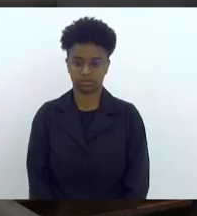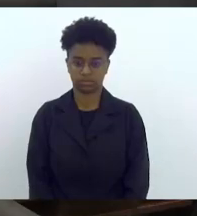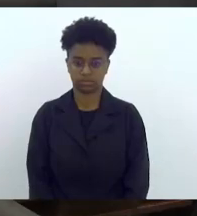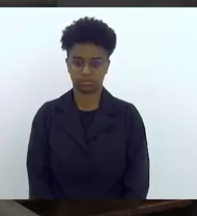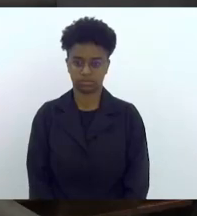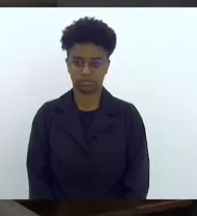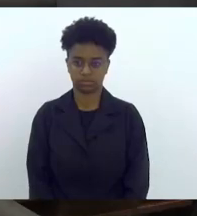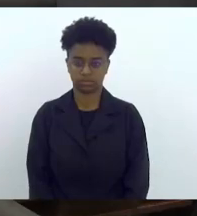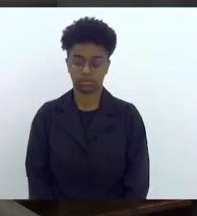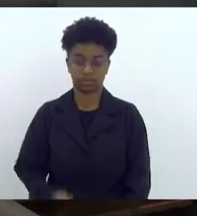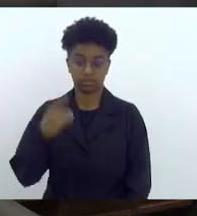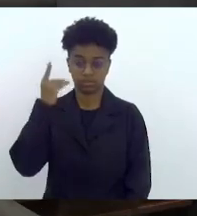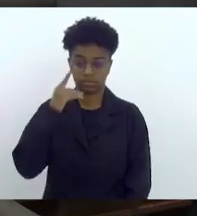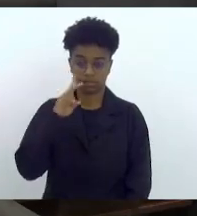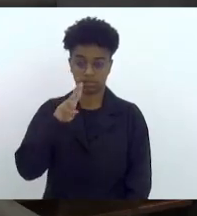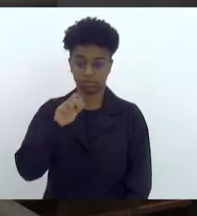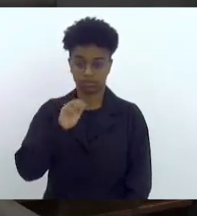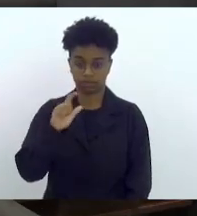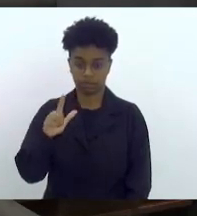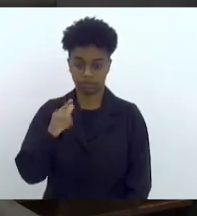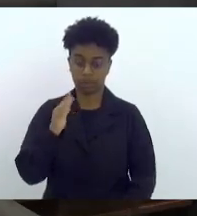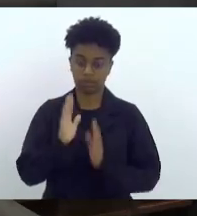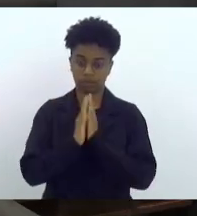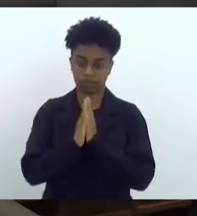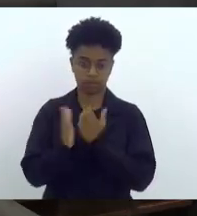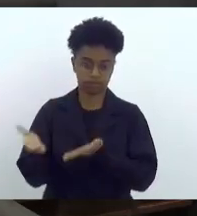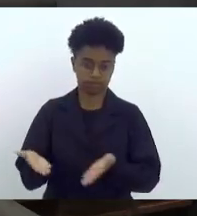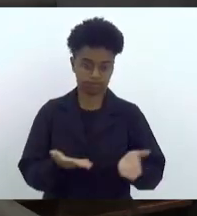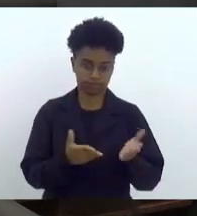Deputado, deputado por favor.